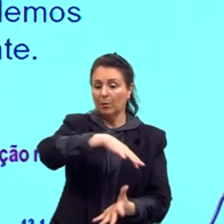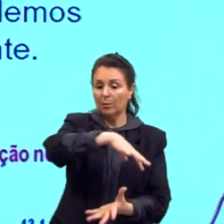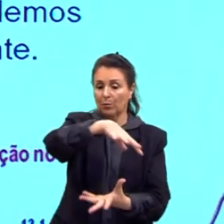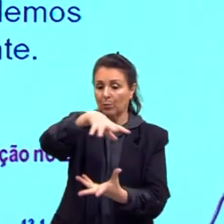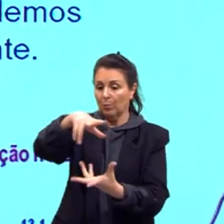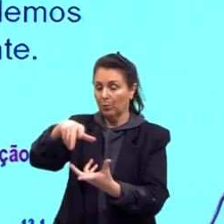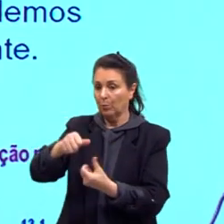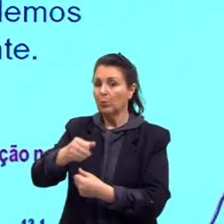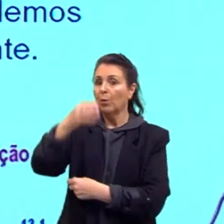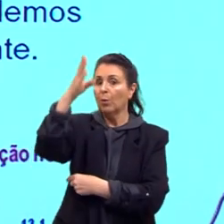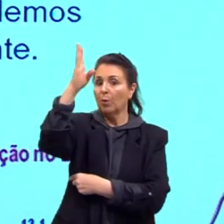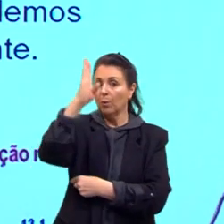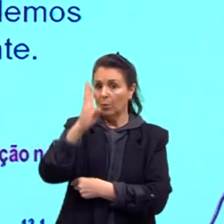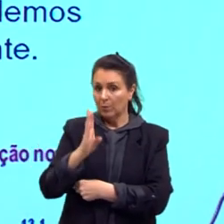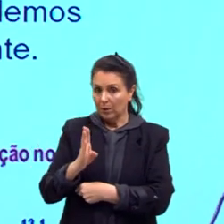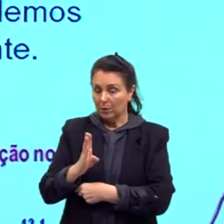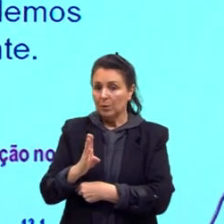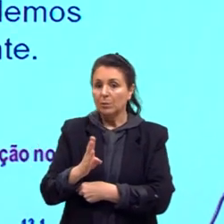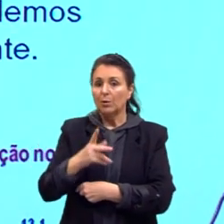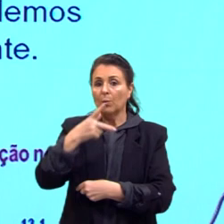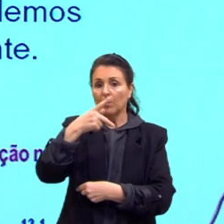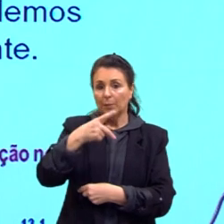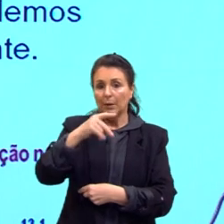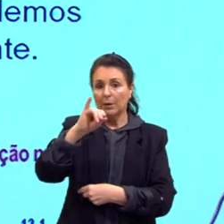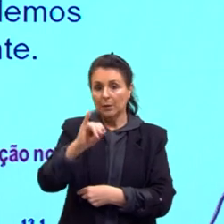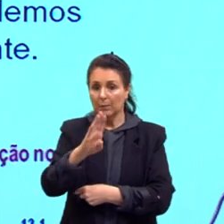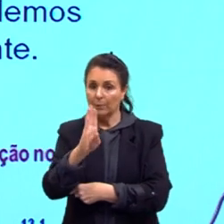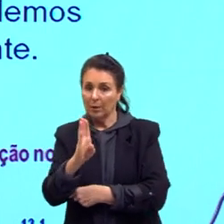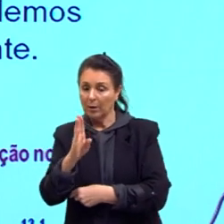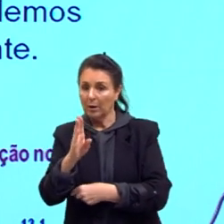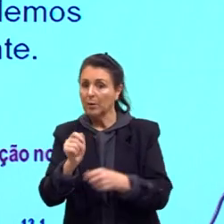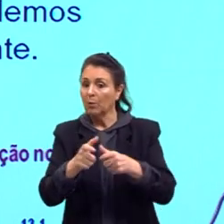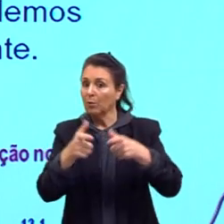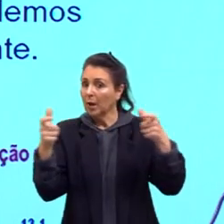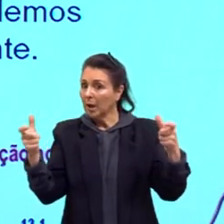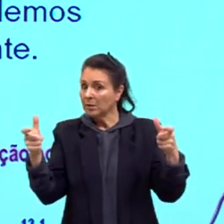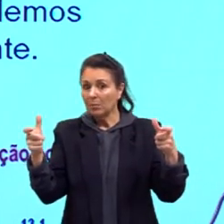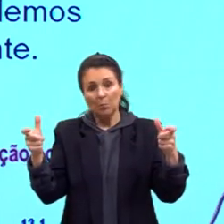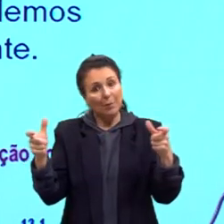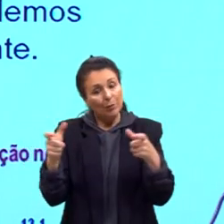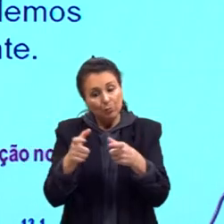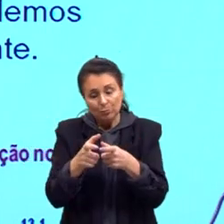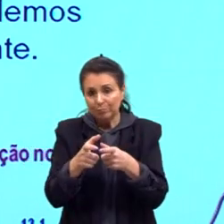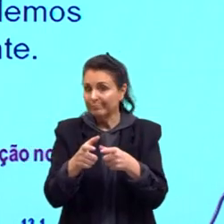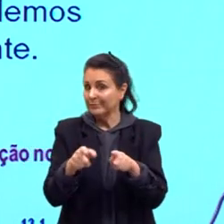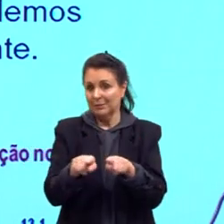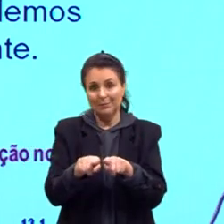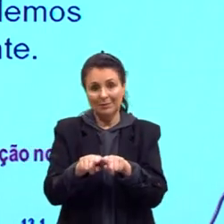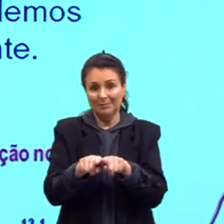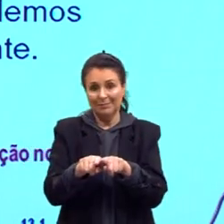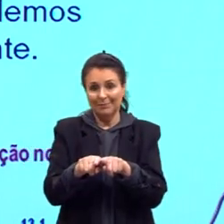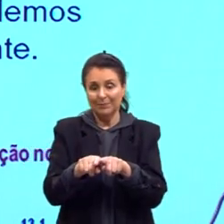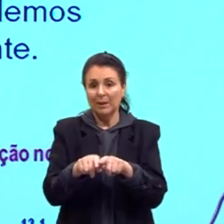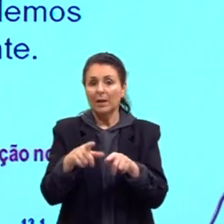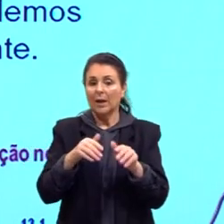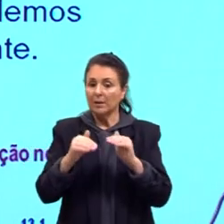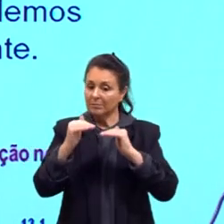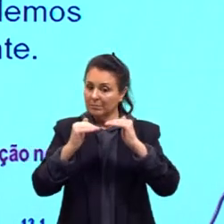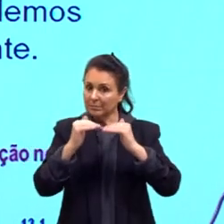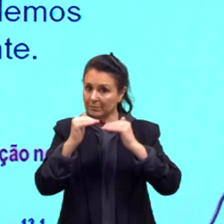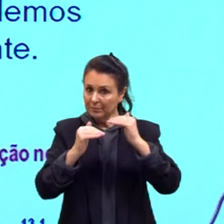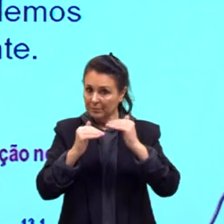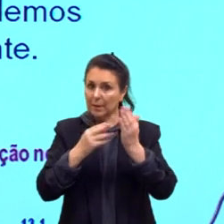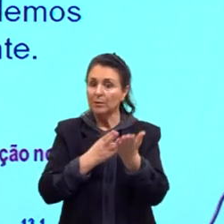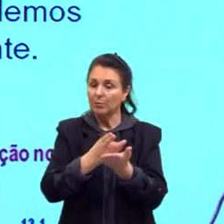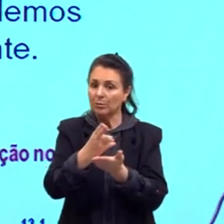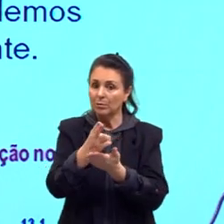país que não, o nosso produto interno bruto, então, não cresce, mas também não diminui. 0,1% é considerado não diminuição, é manutenção.